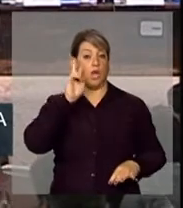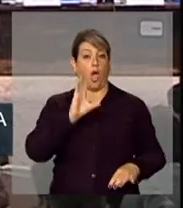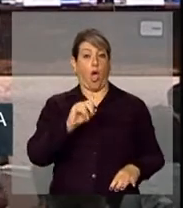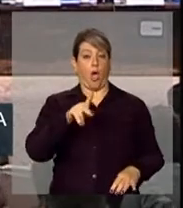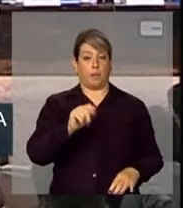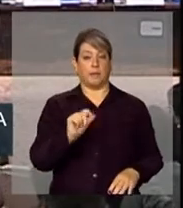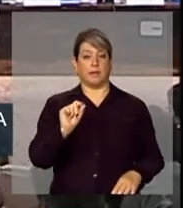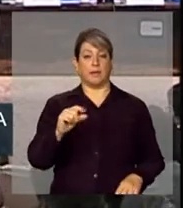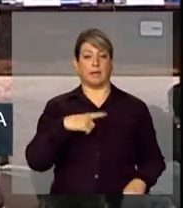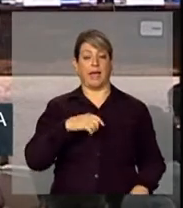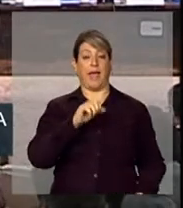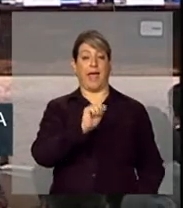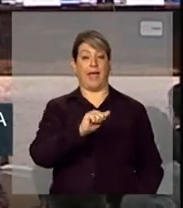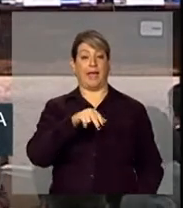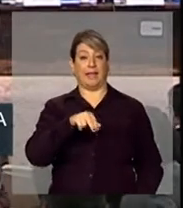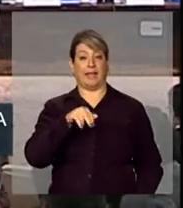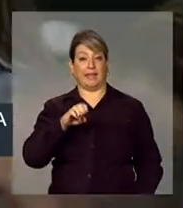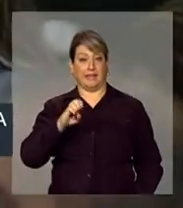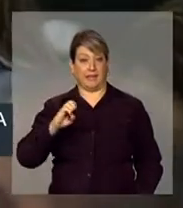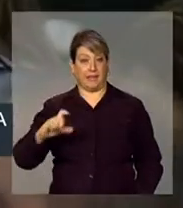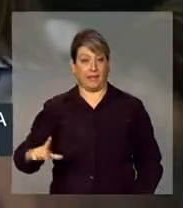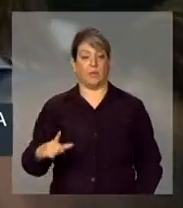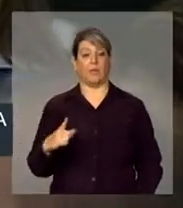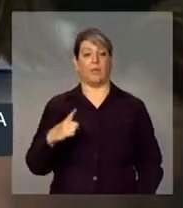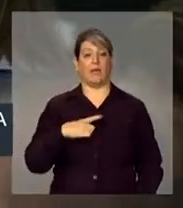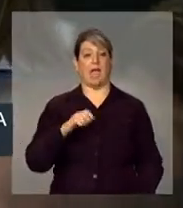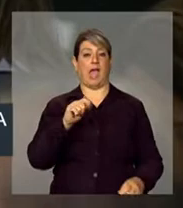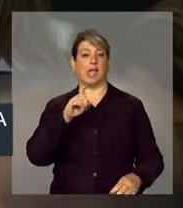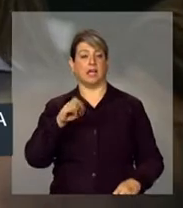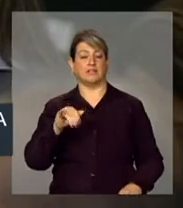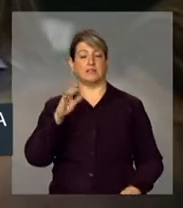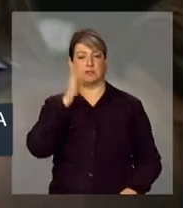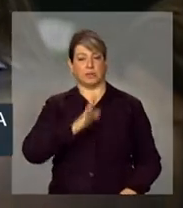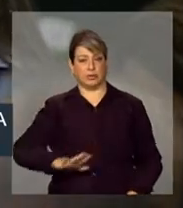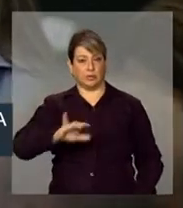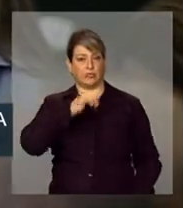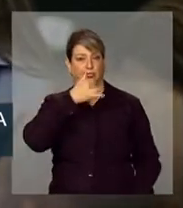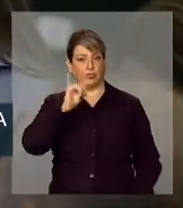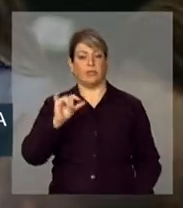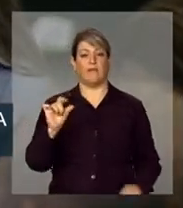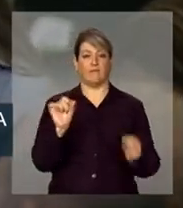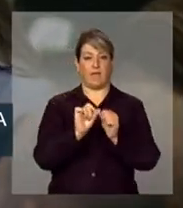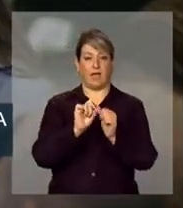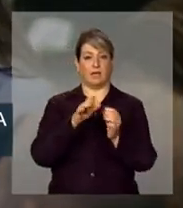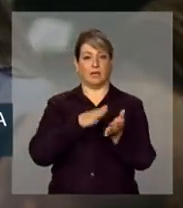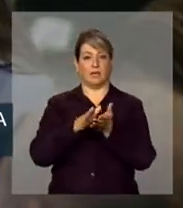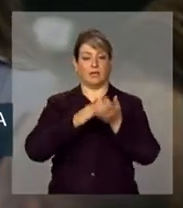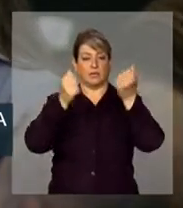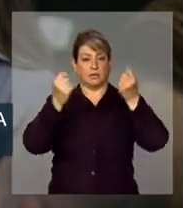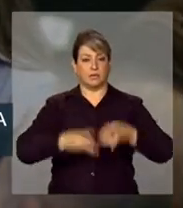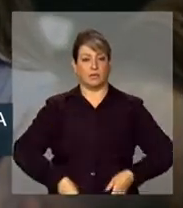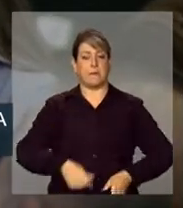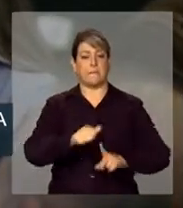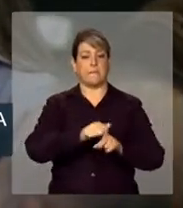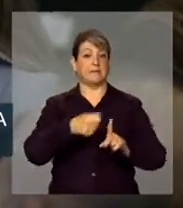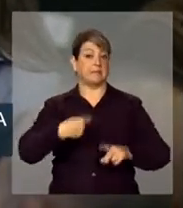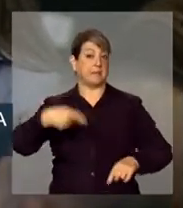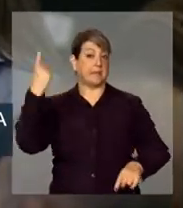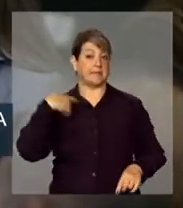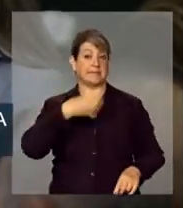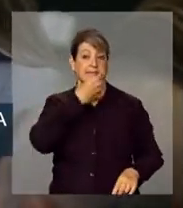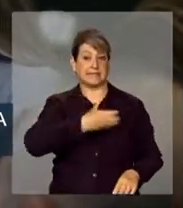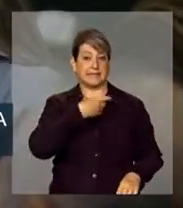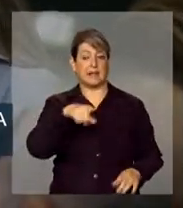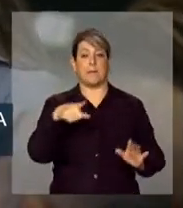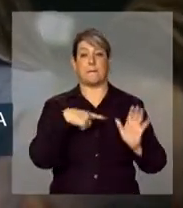A ANEL, a Agência Nacional de Energia Elétrica, publicou um relatório no mês passado, em dezembro, que mostra que o